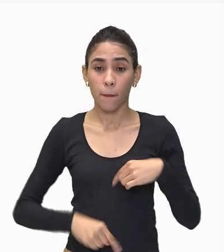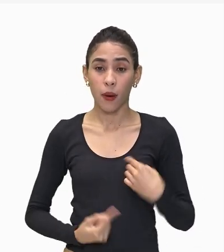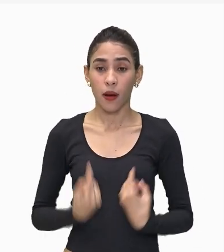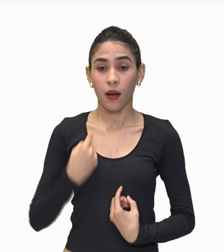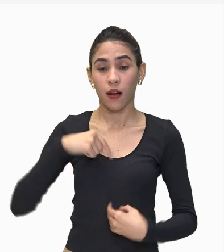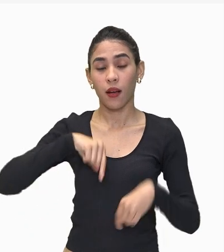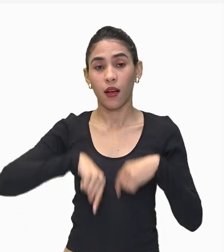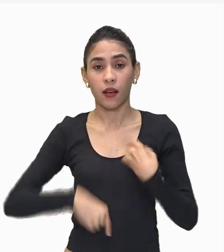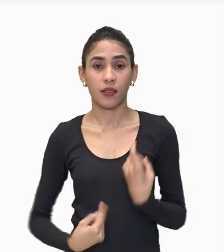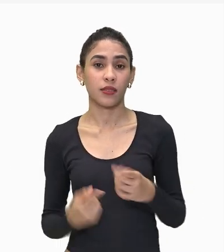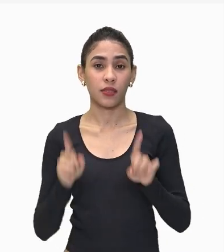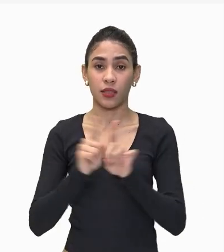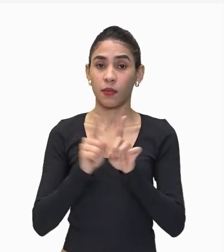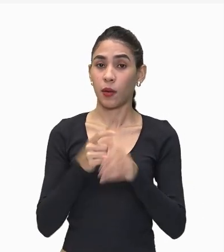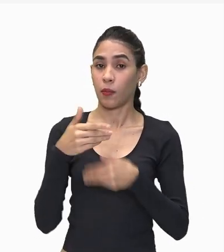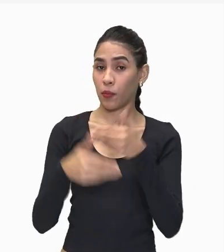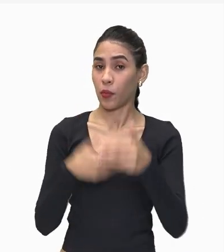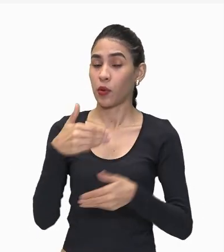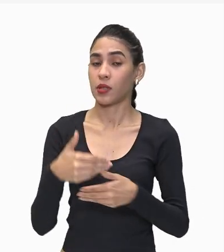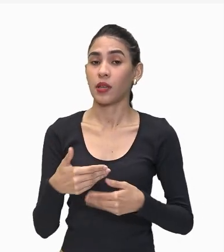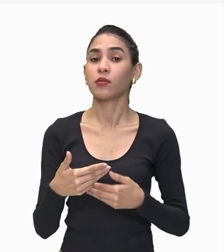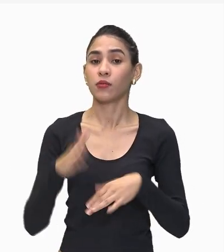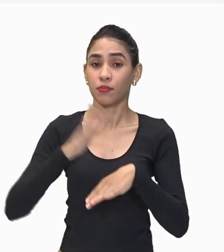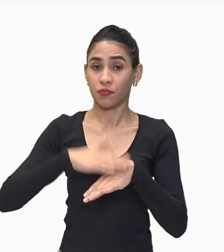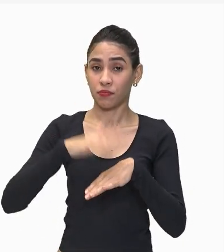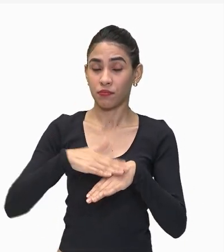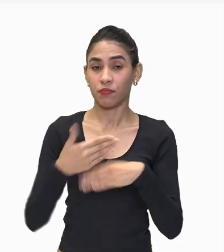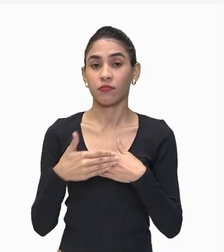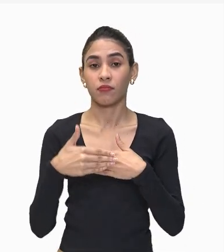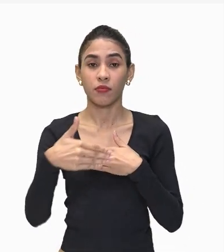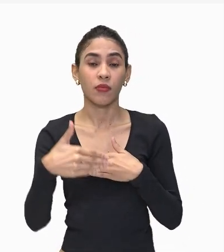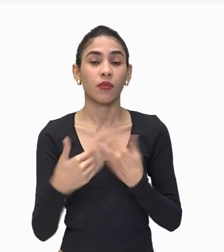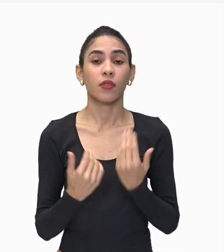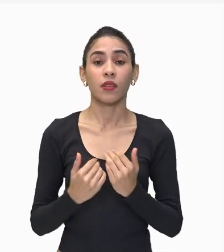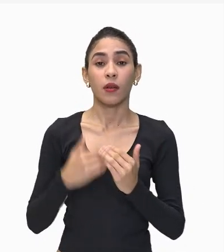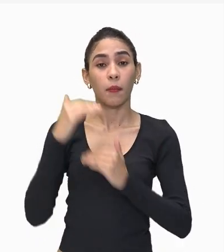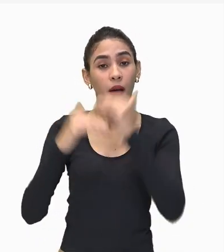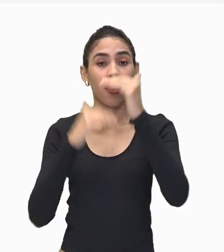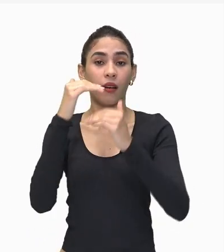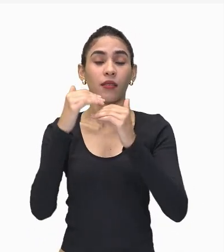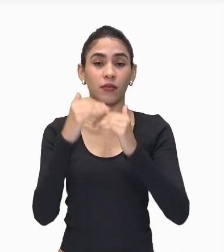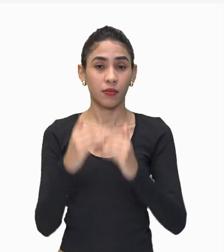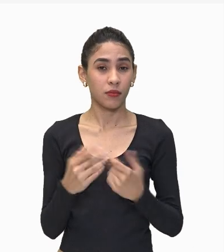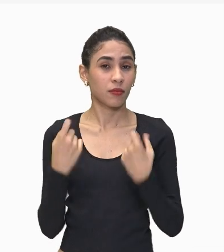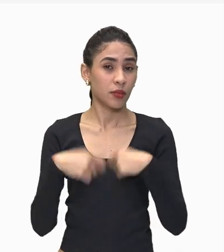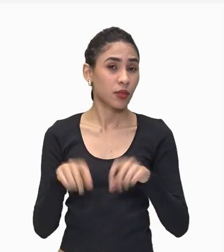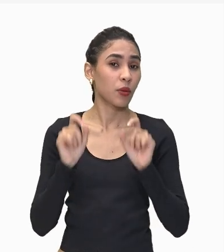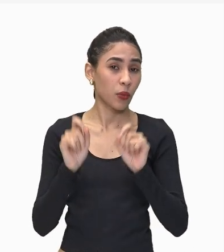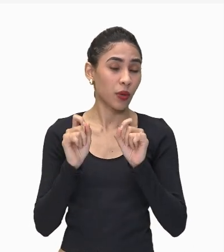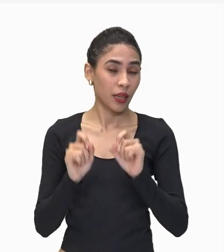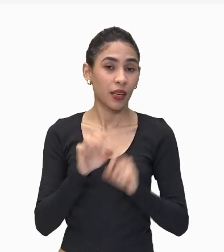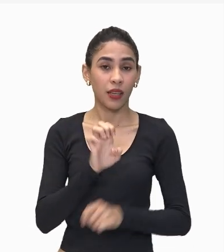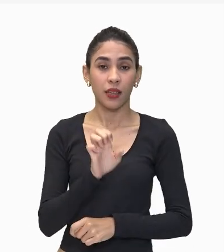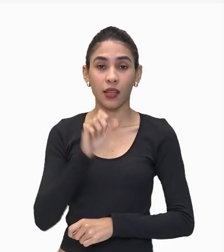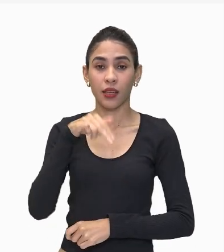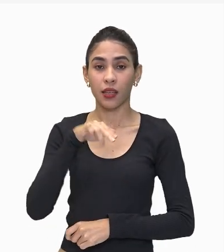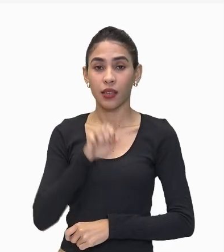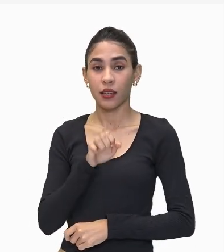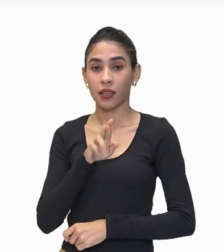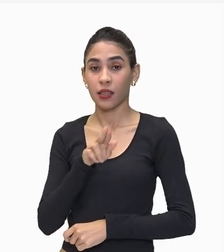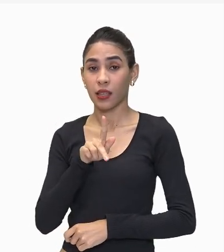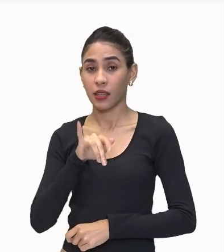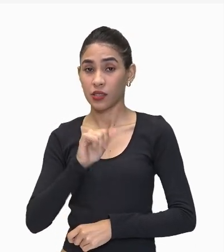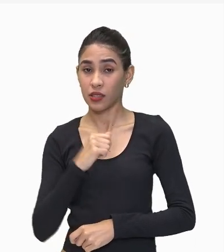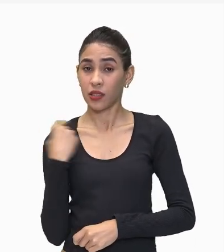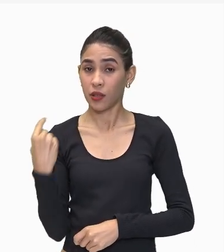utilizar o seu processo De reprodução Crescimento Desenvolvimento É necessário que tenha energia Nós